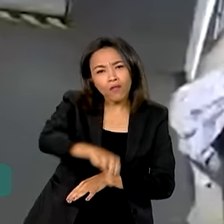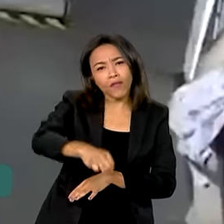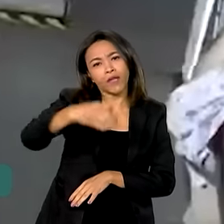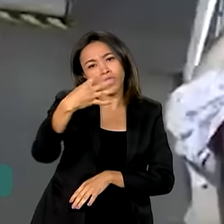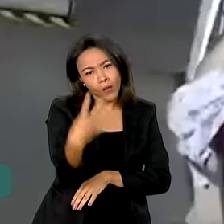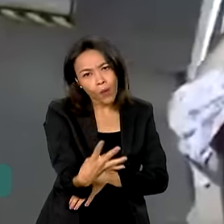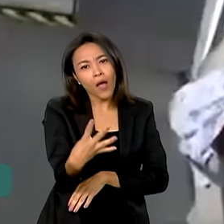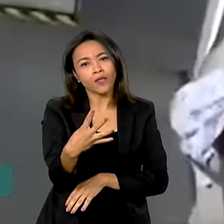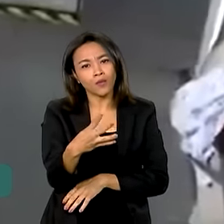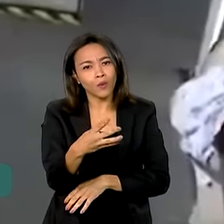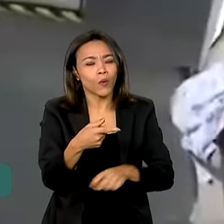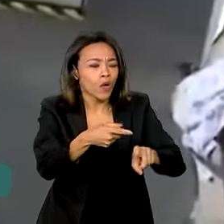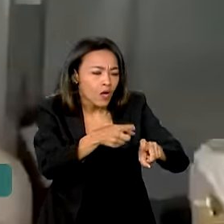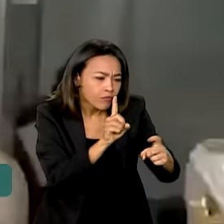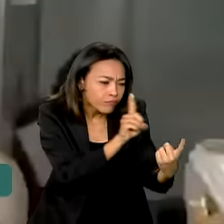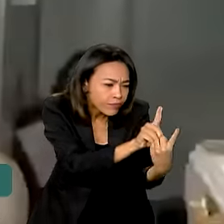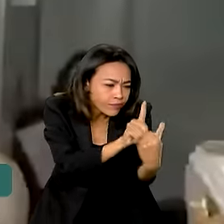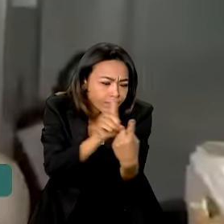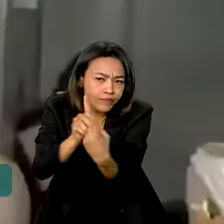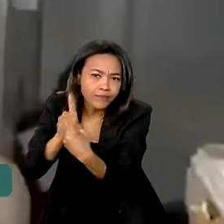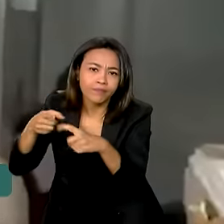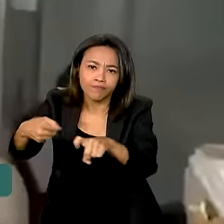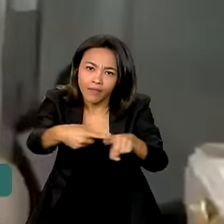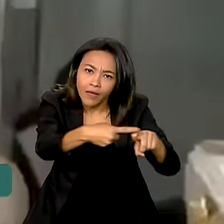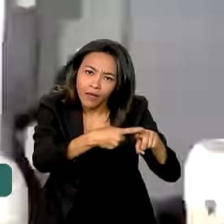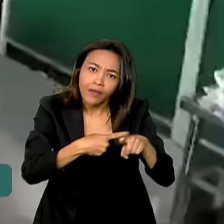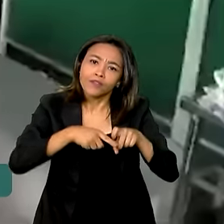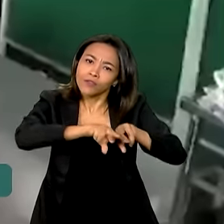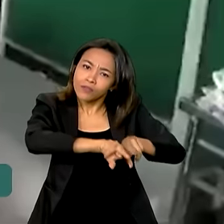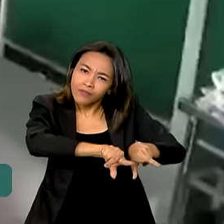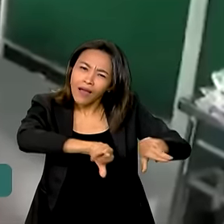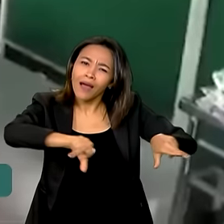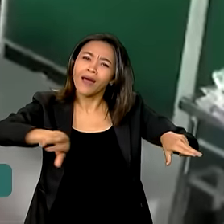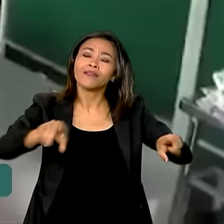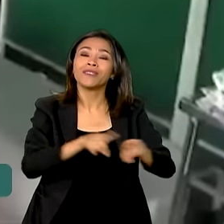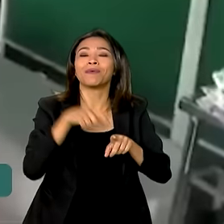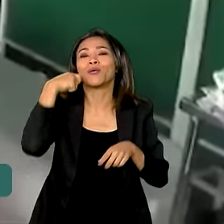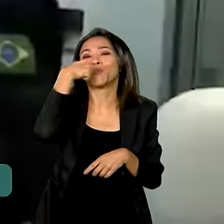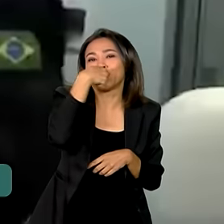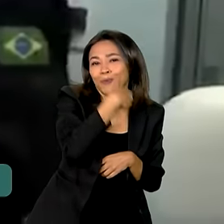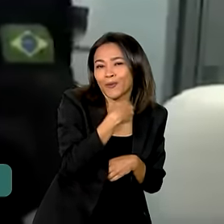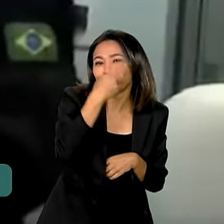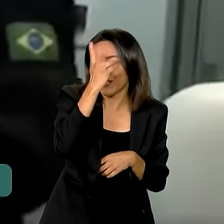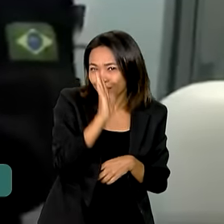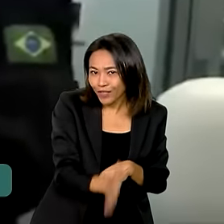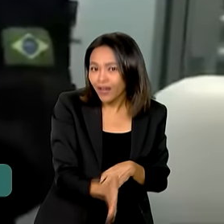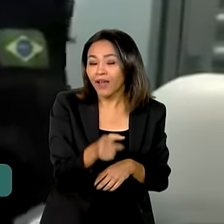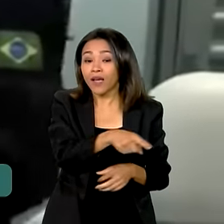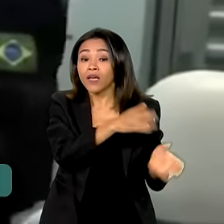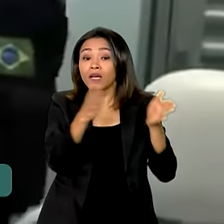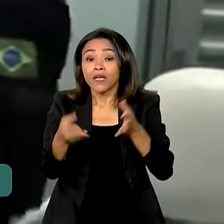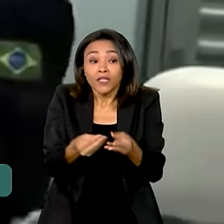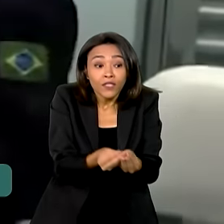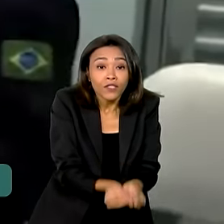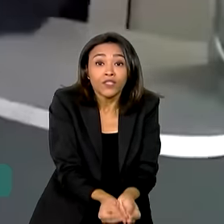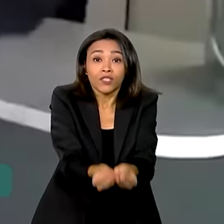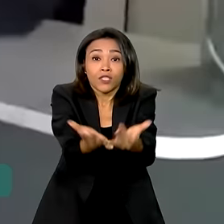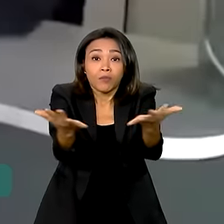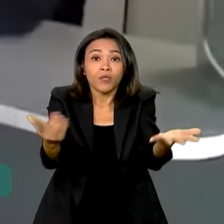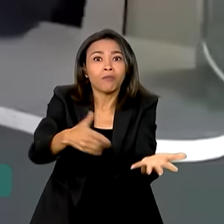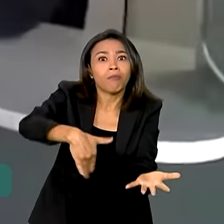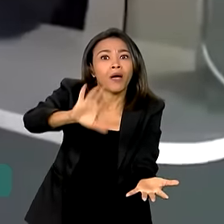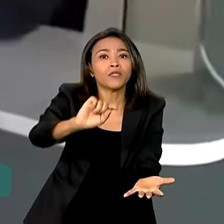consultas e diversos procedimentos médicos e odontológicos. E distribuídos mais de mil